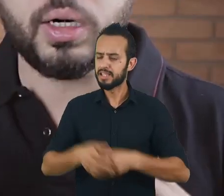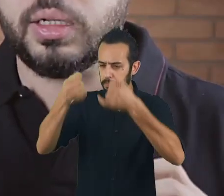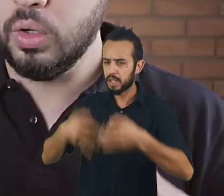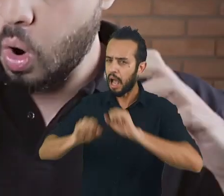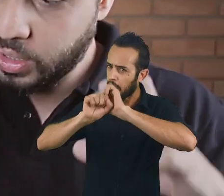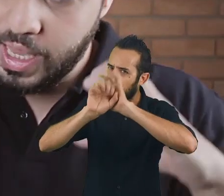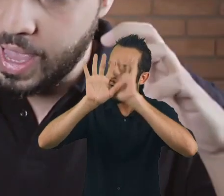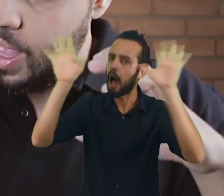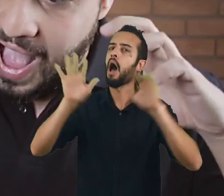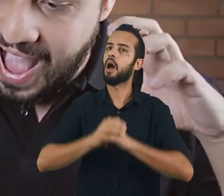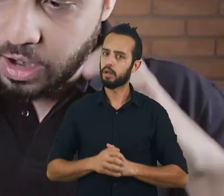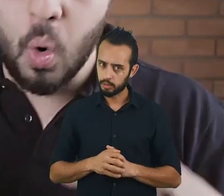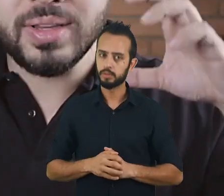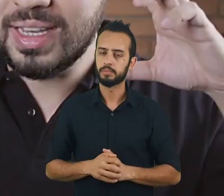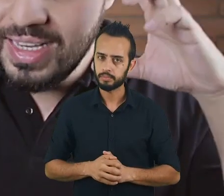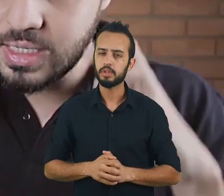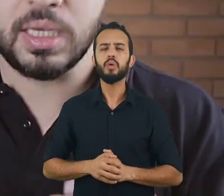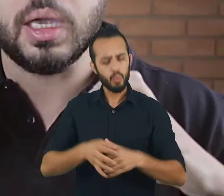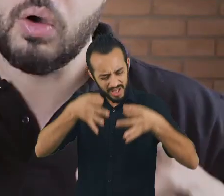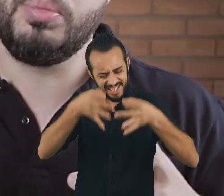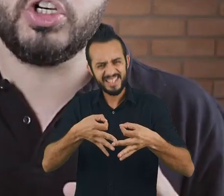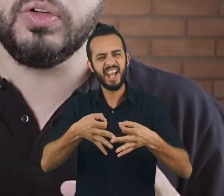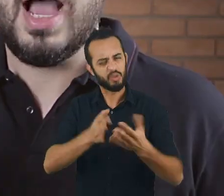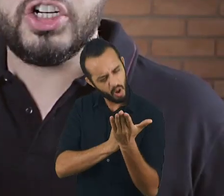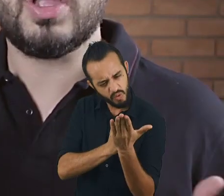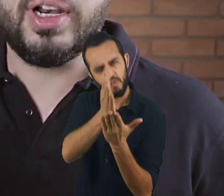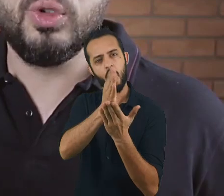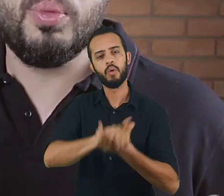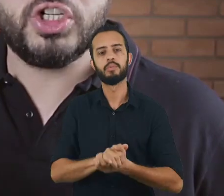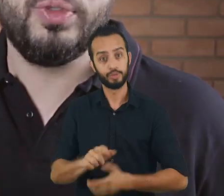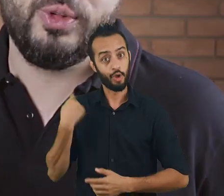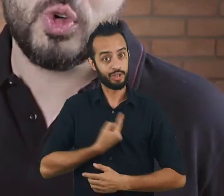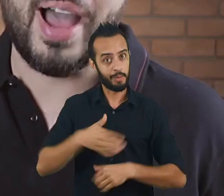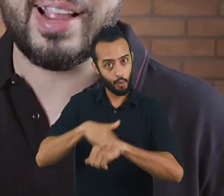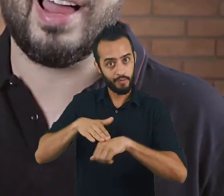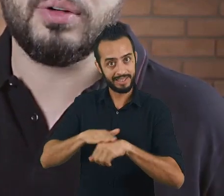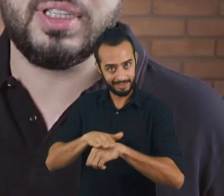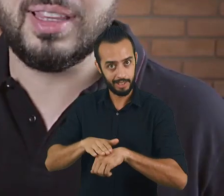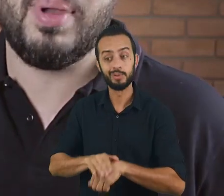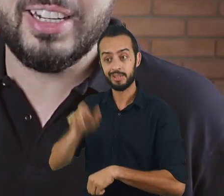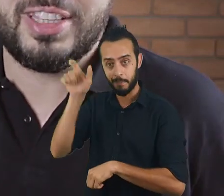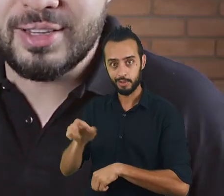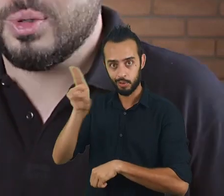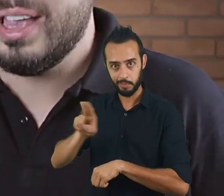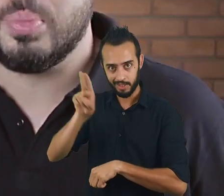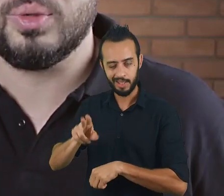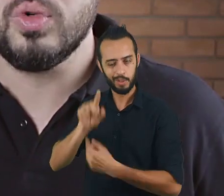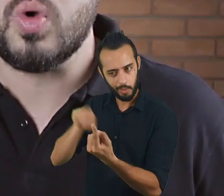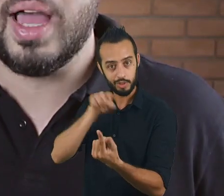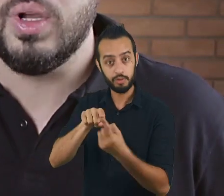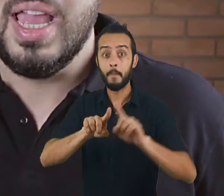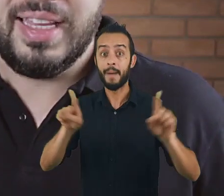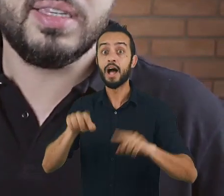core daquilo, qual que é a coisa que em si é o objetivo. A gente está falando do objetivo do usuário, e é claro que também a gente tem que estudar a